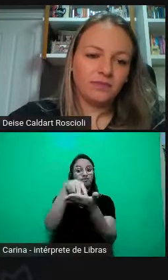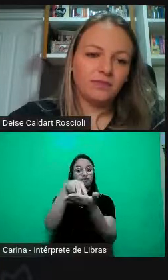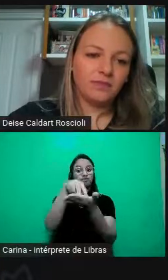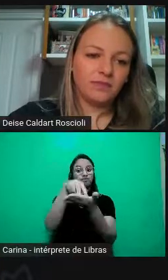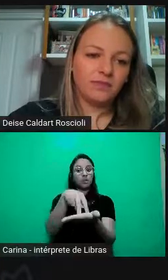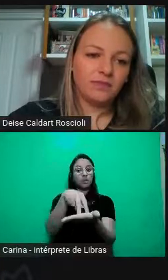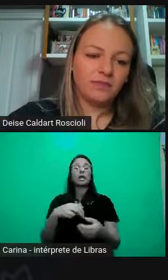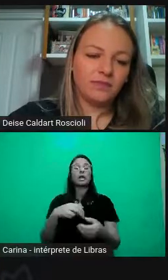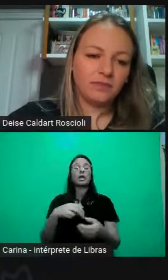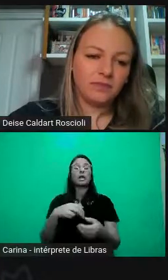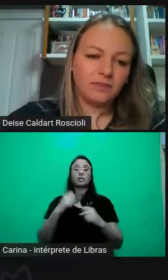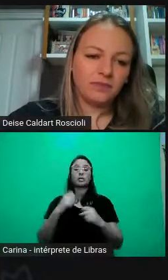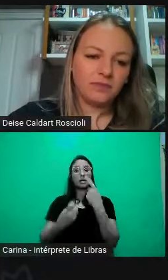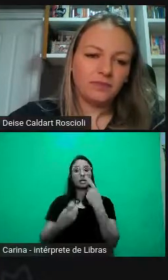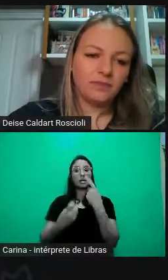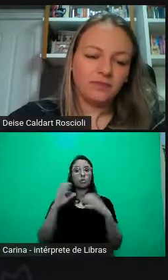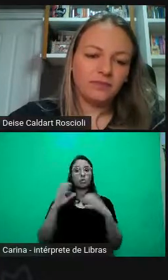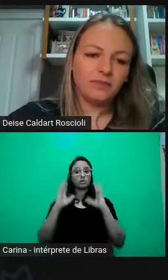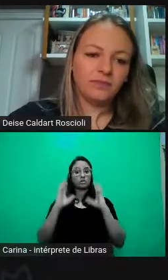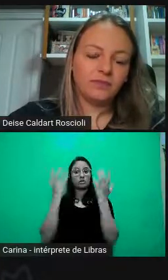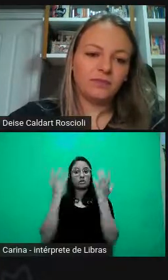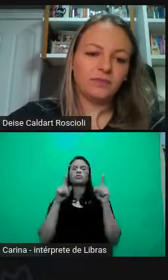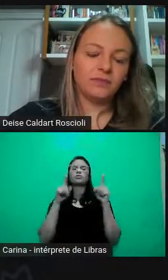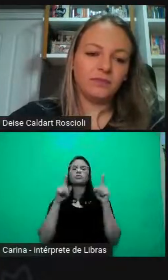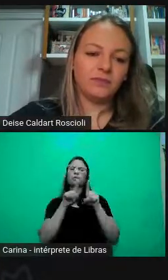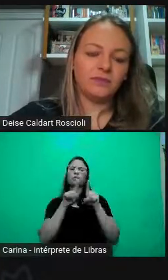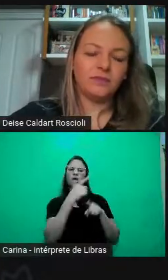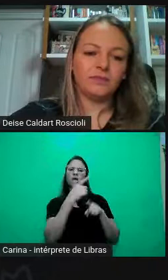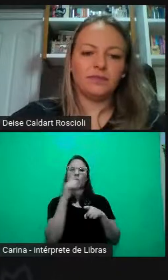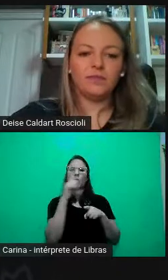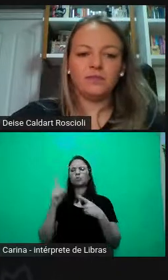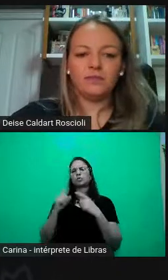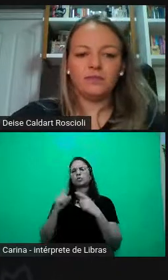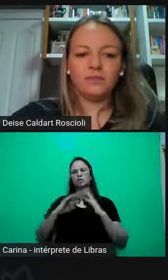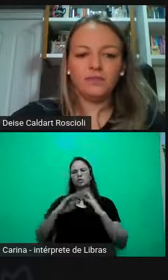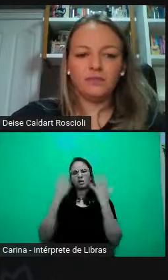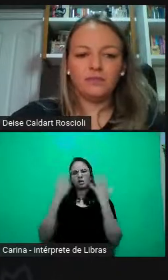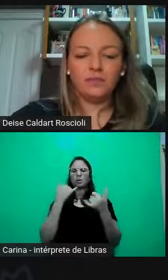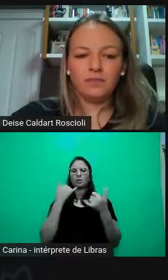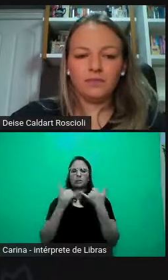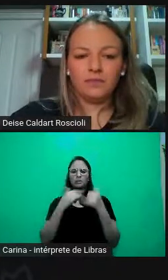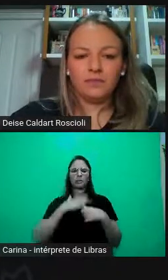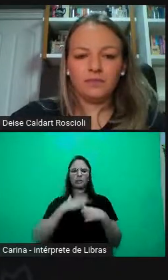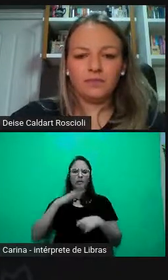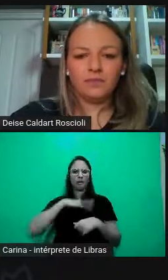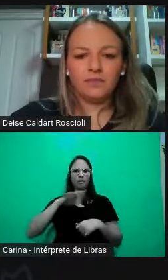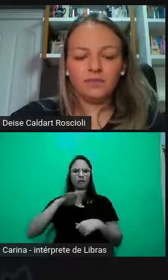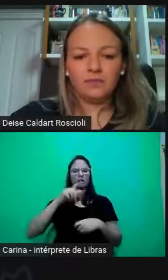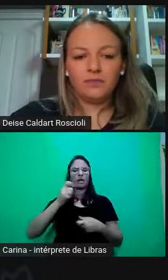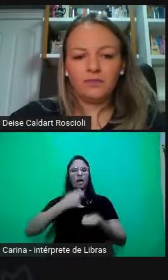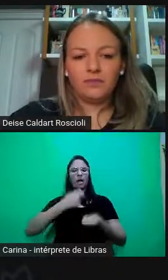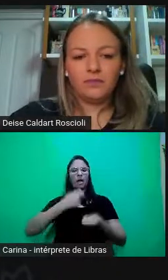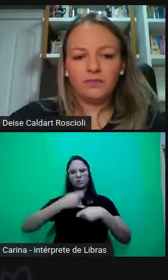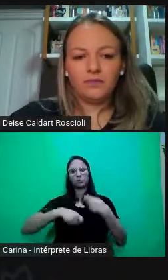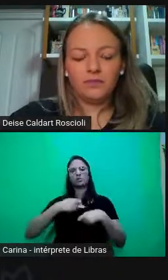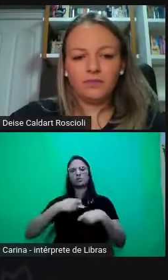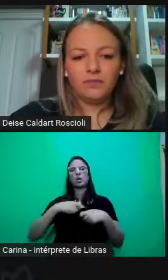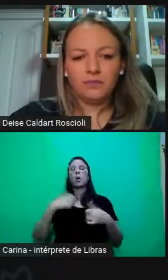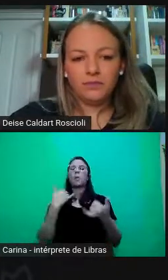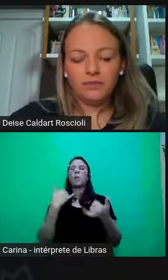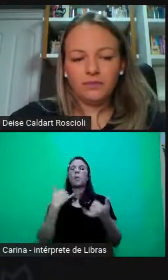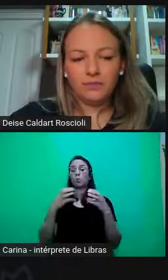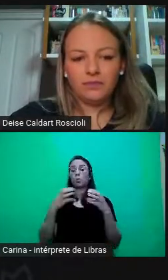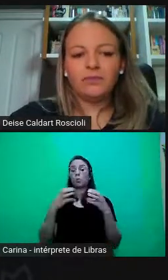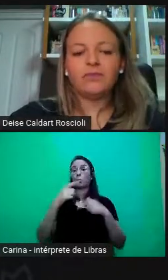eventos grandes, por exemplo, a minha área, que é a área da administração, há hoje GTs específicos para discussão da